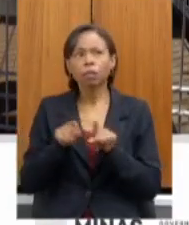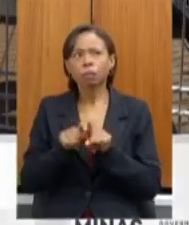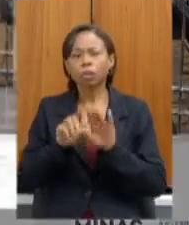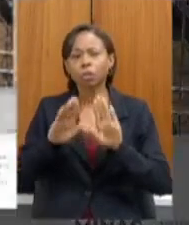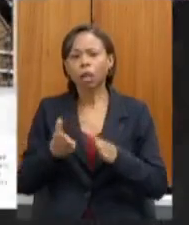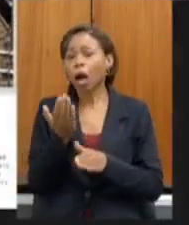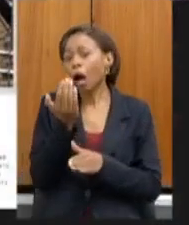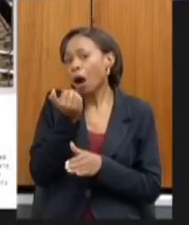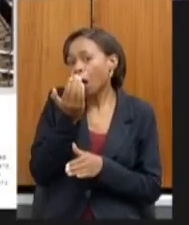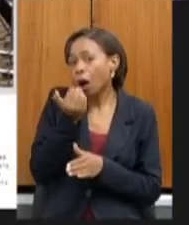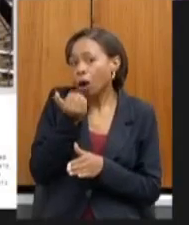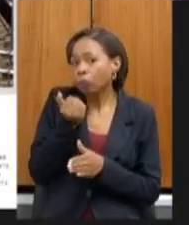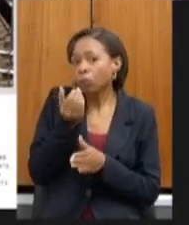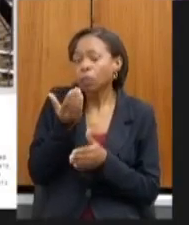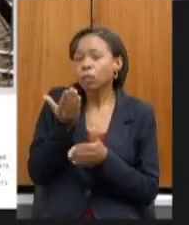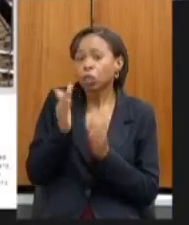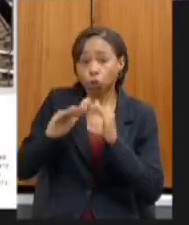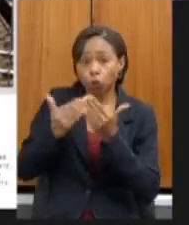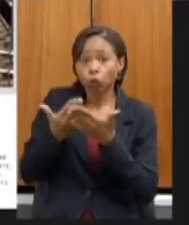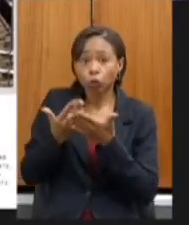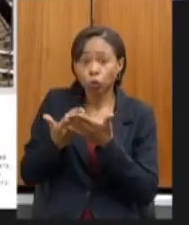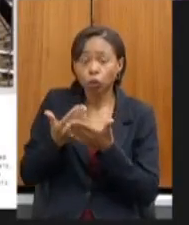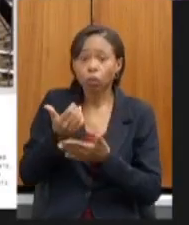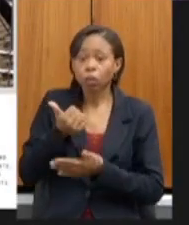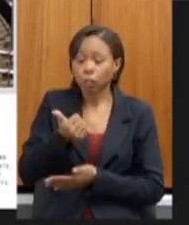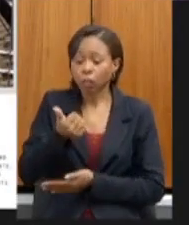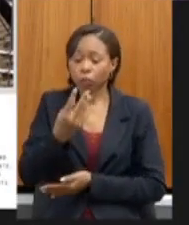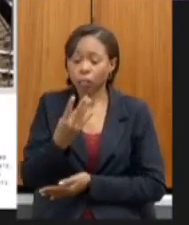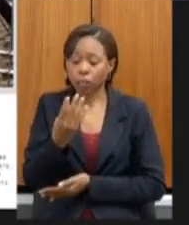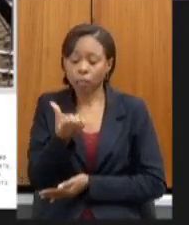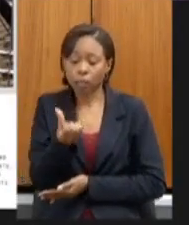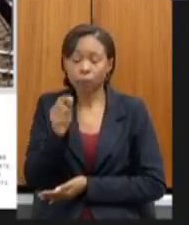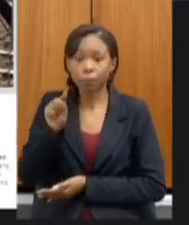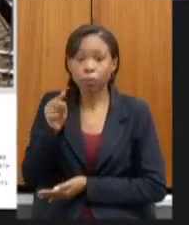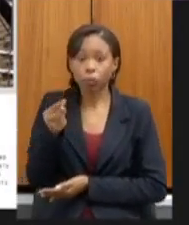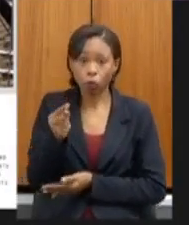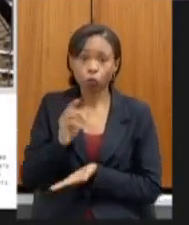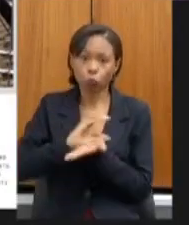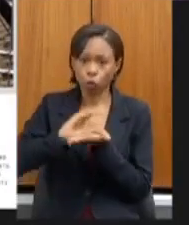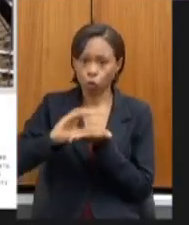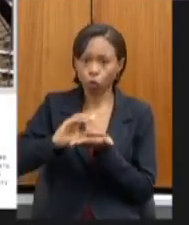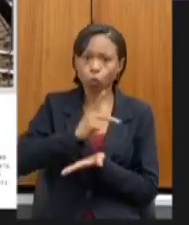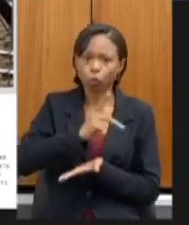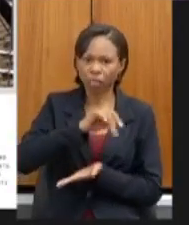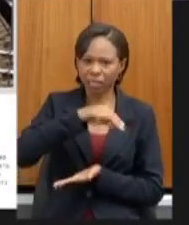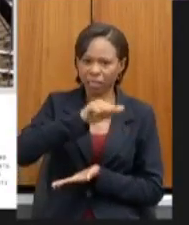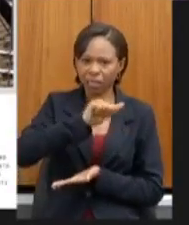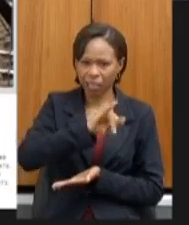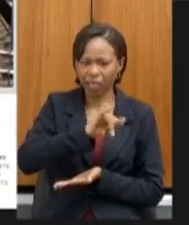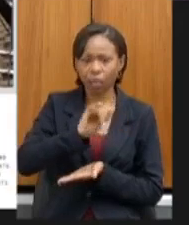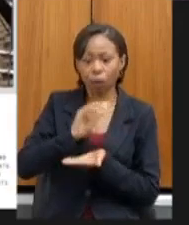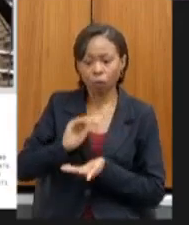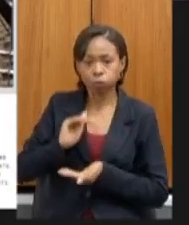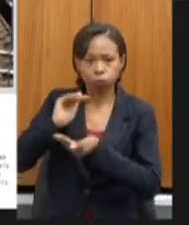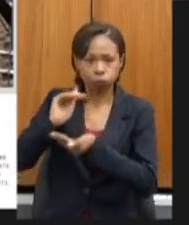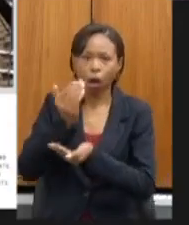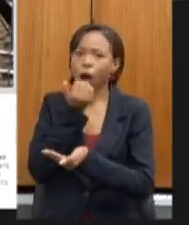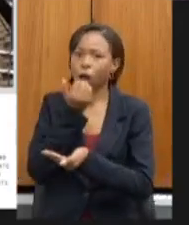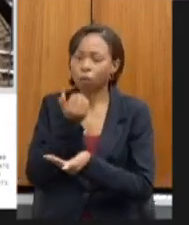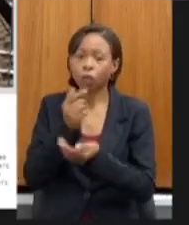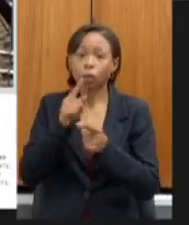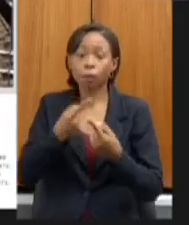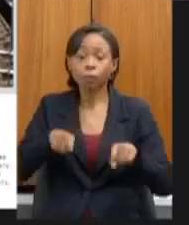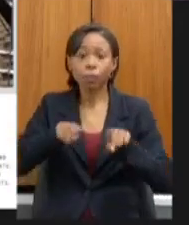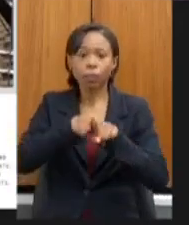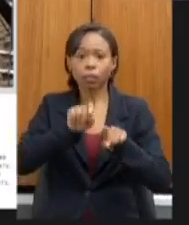aplicamos 146 milhões em recursos do PNAE para kit alimentação foi lançado em parceria com a C10